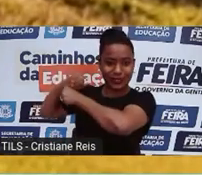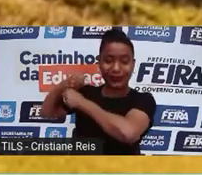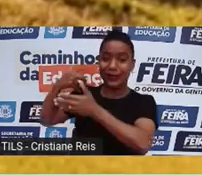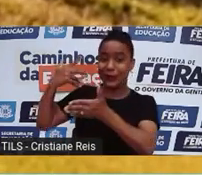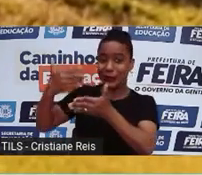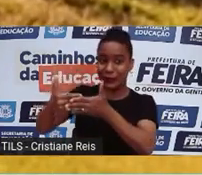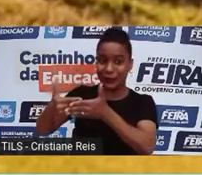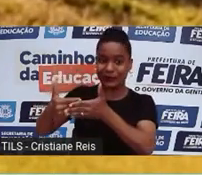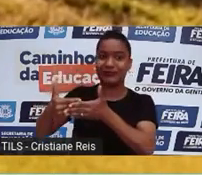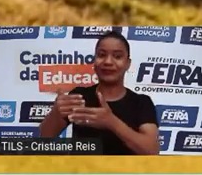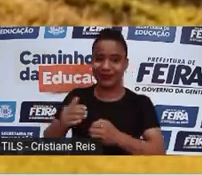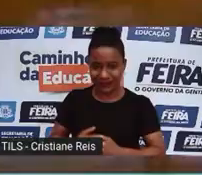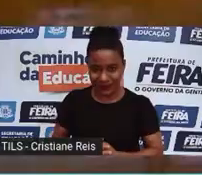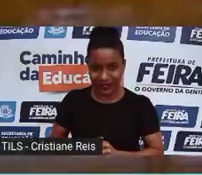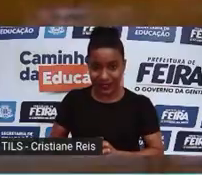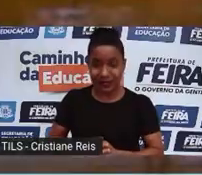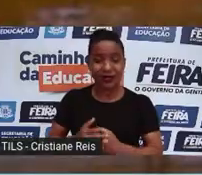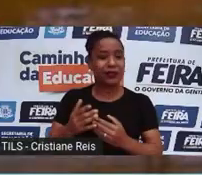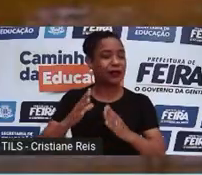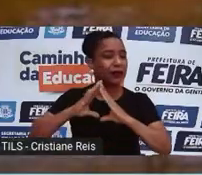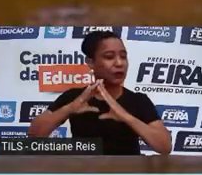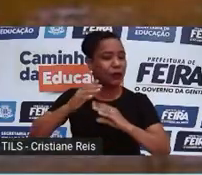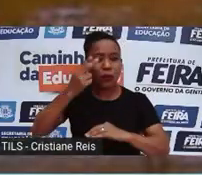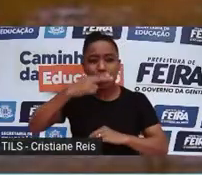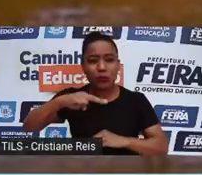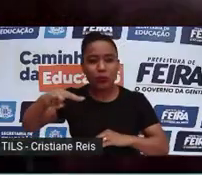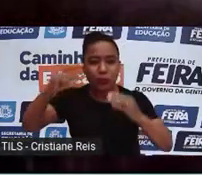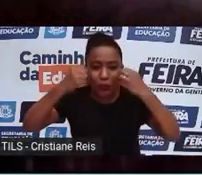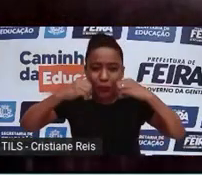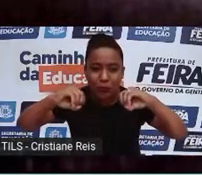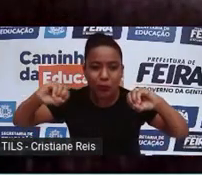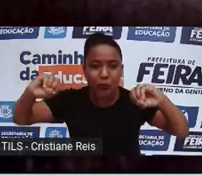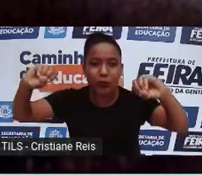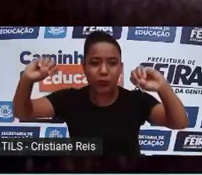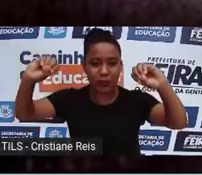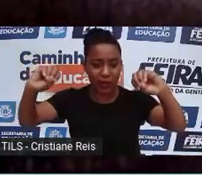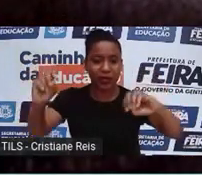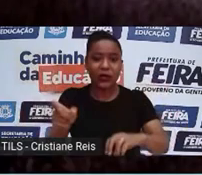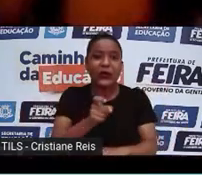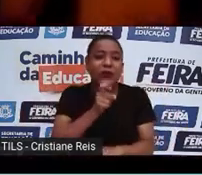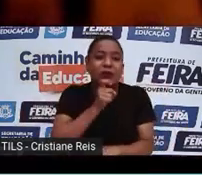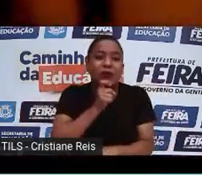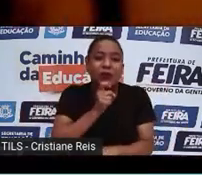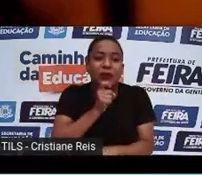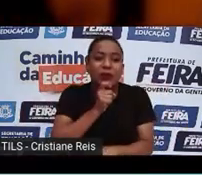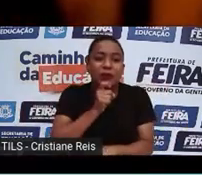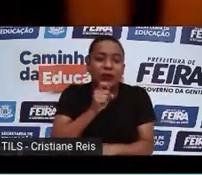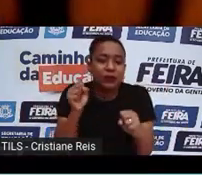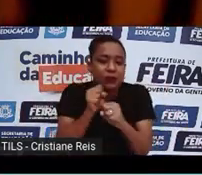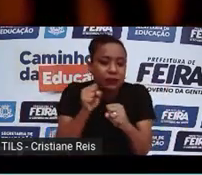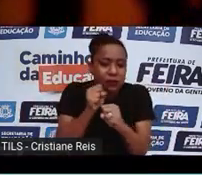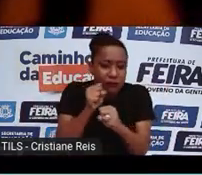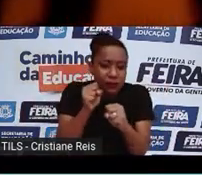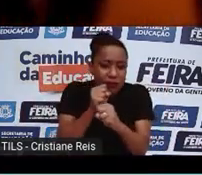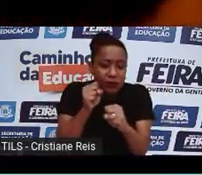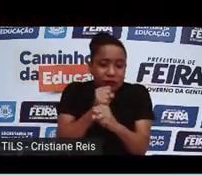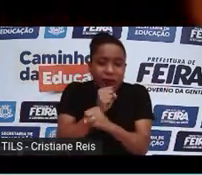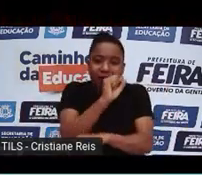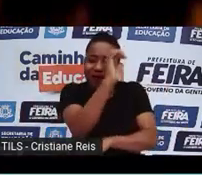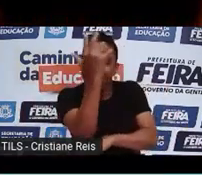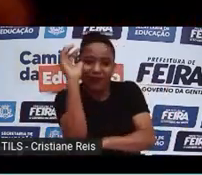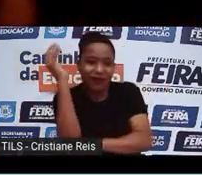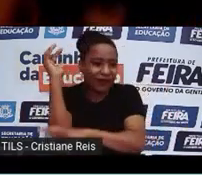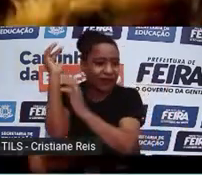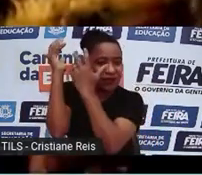Eles desapareceram no fim da última era do gelo, quando árvores tomaram o lugar de pastagens. Sem comida,